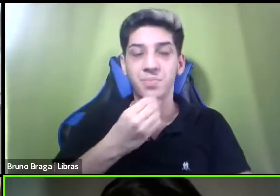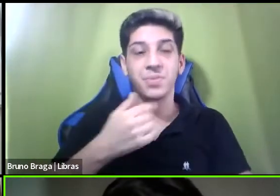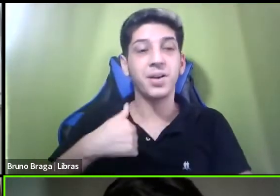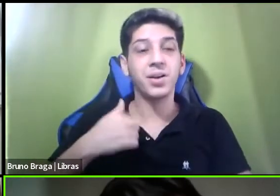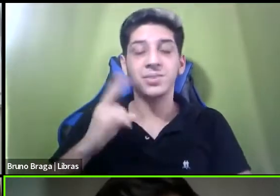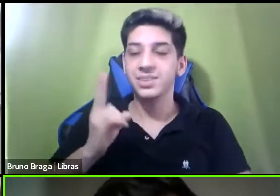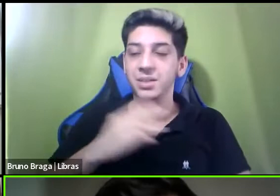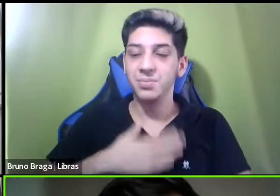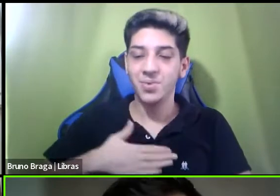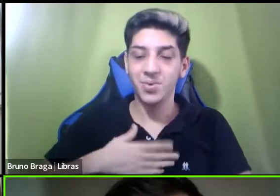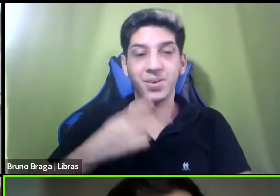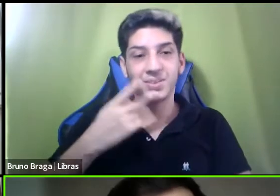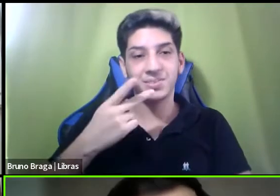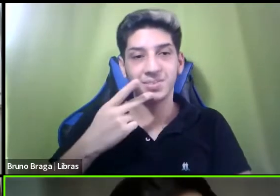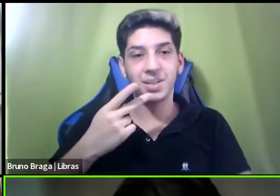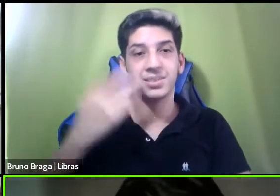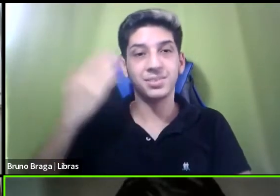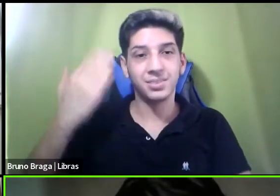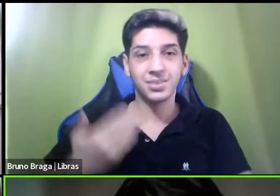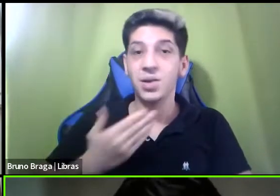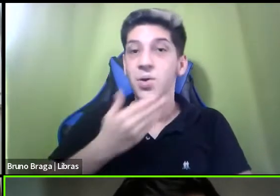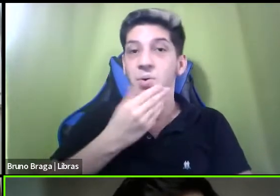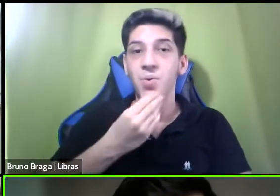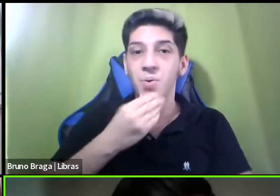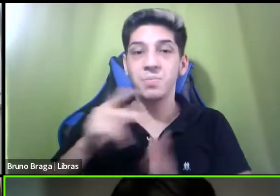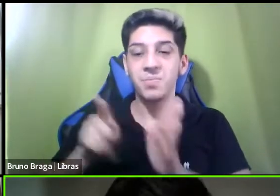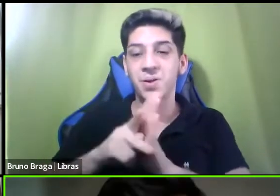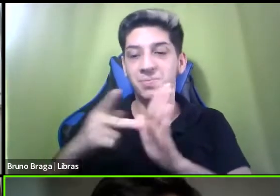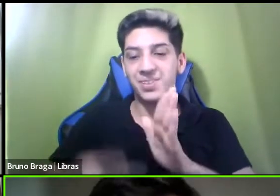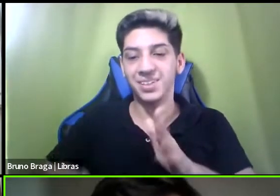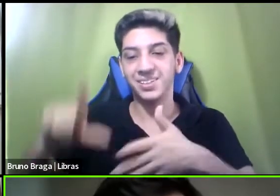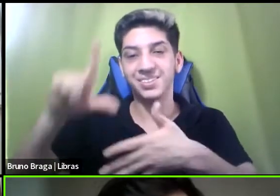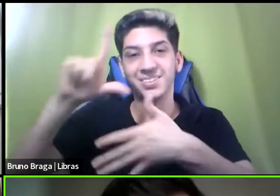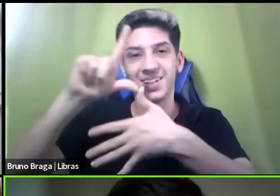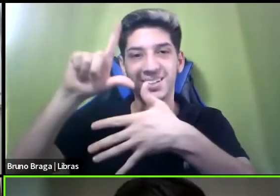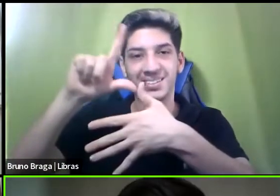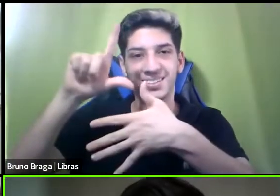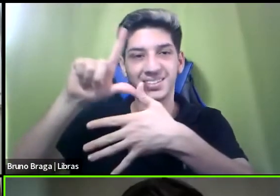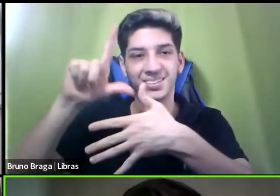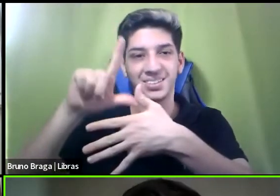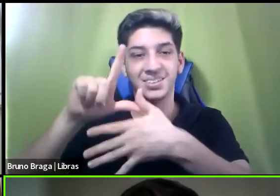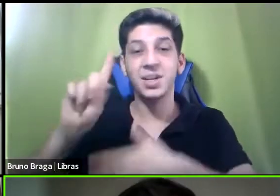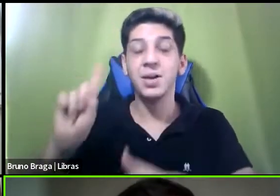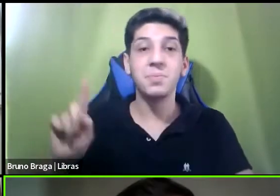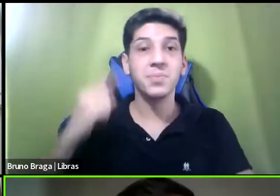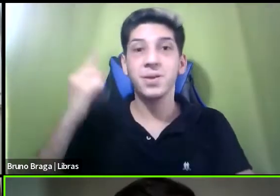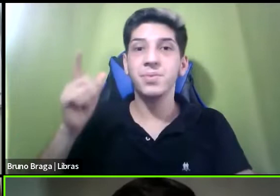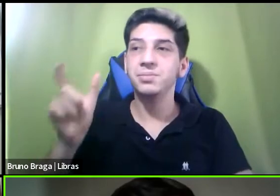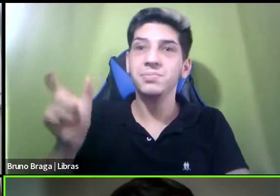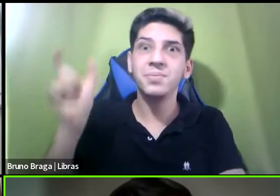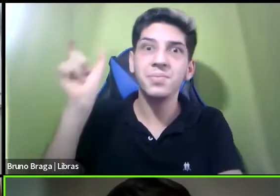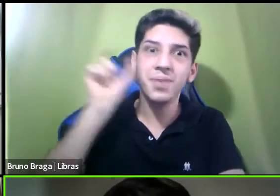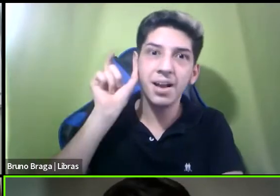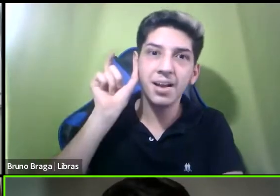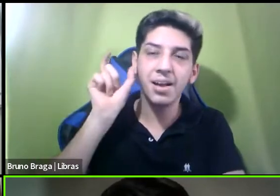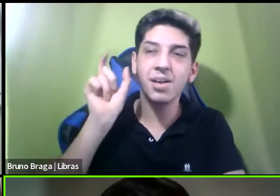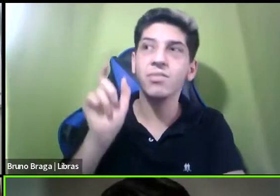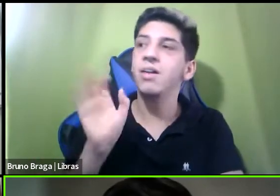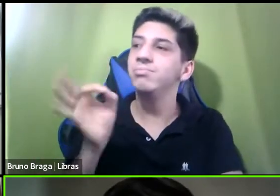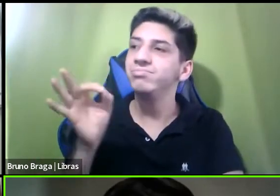Luciana um homem latino-americano a primeira vez que eu escutei isso foi fantástico